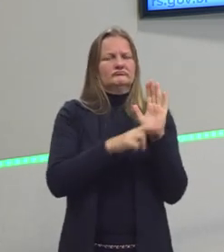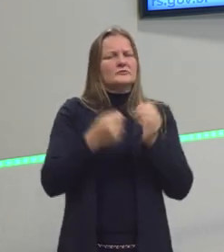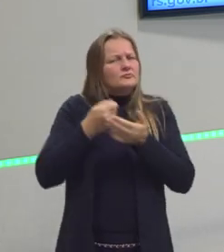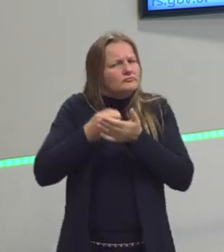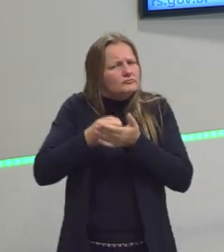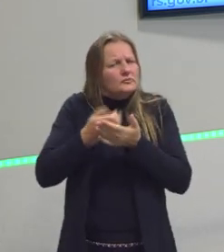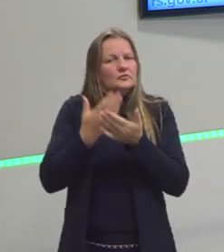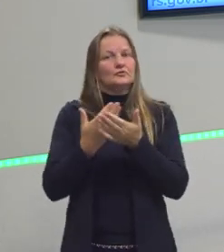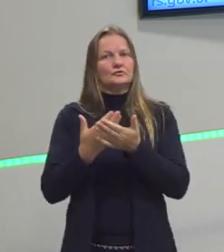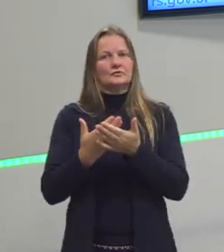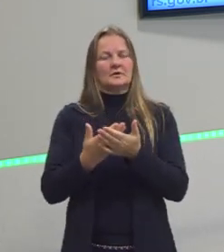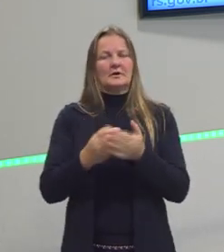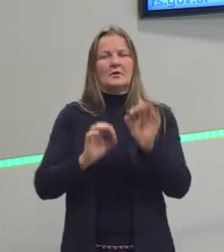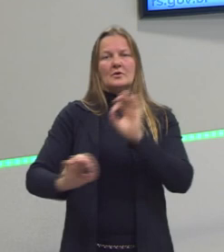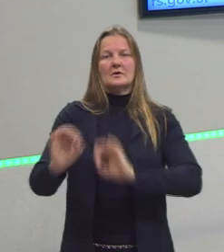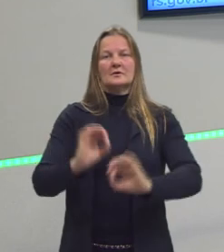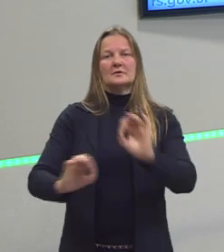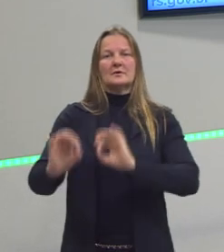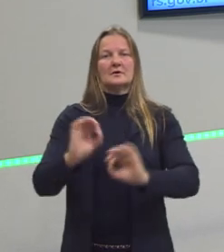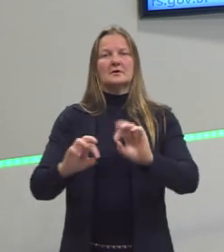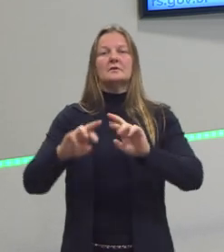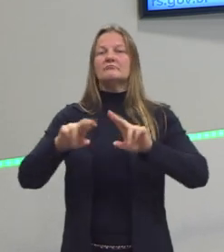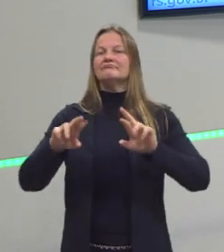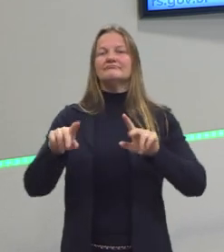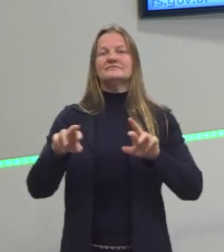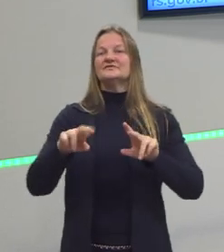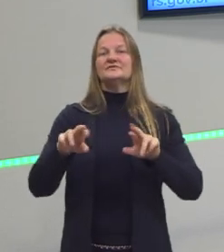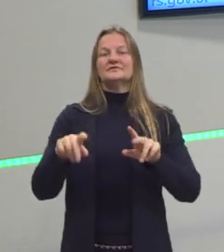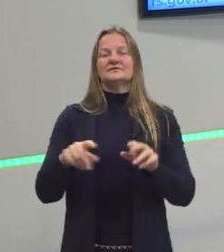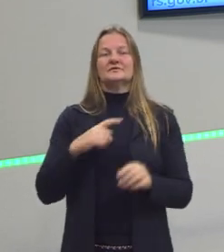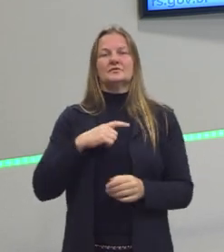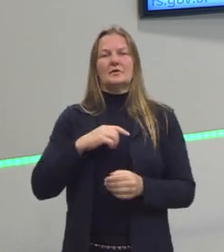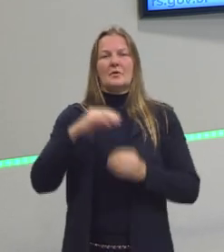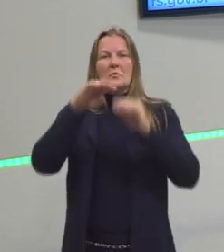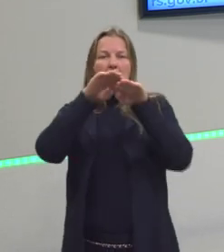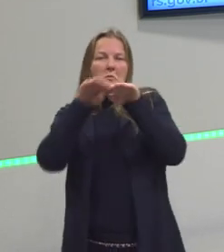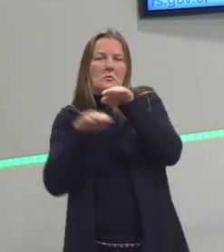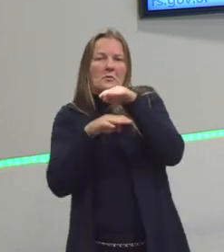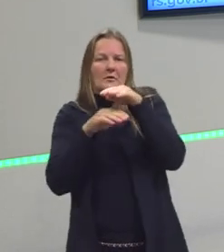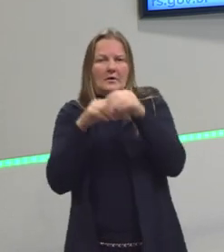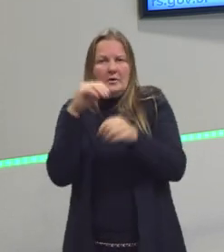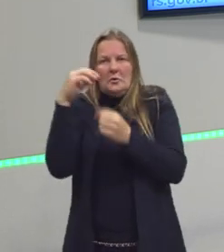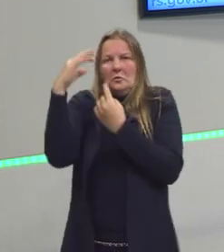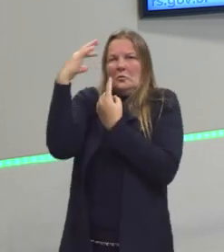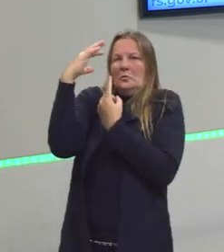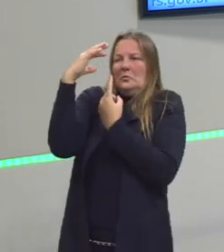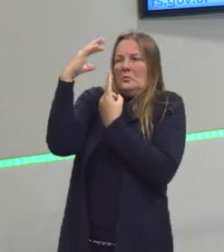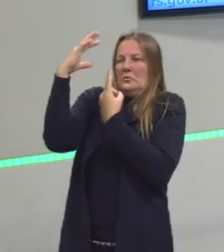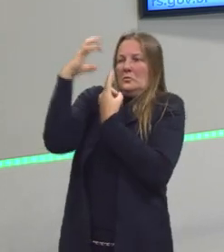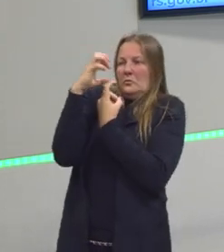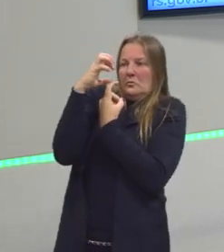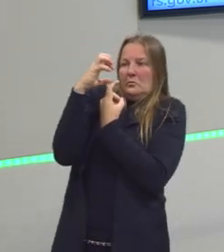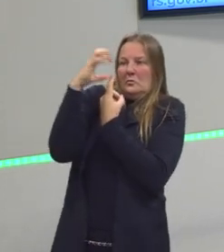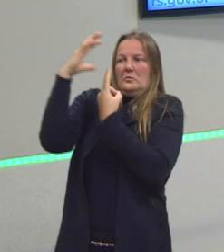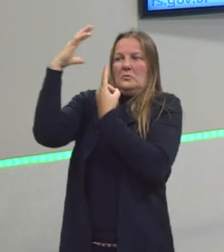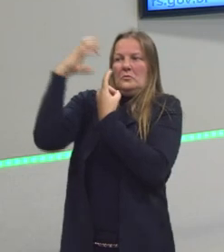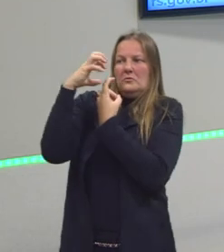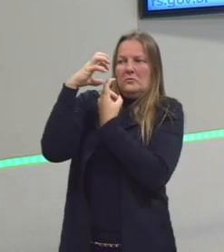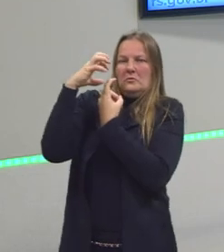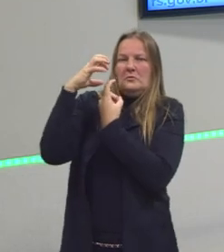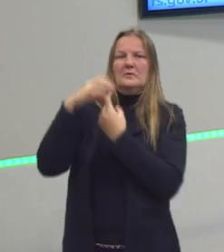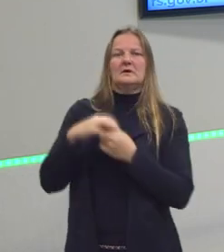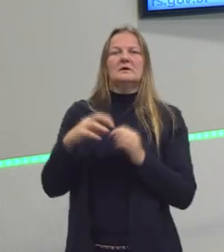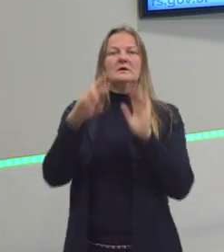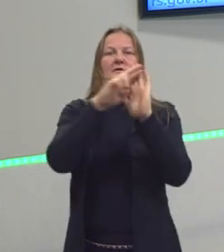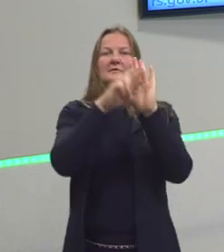organizada. Mas uma disciplina de submissão. Muitas vezes, quando alguém nos fala de disciplina, nós